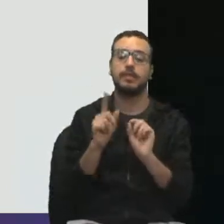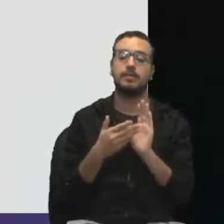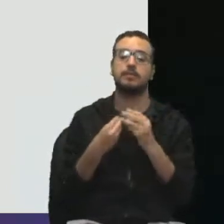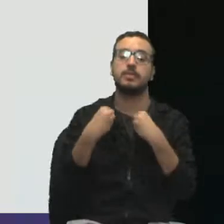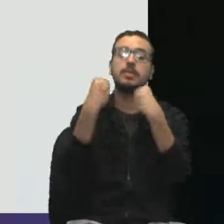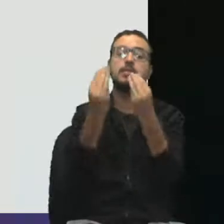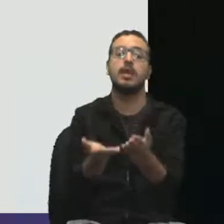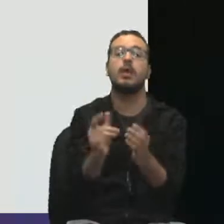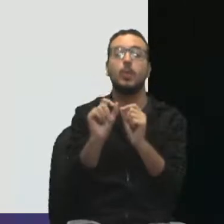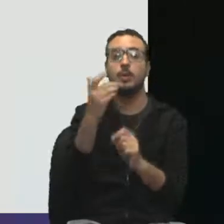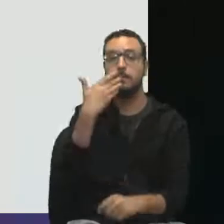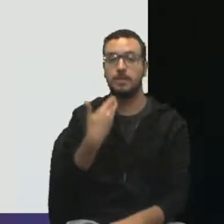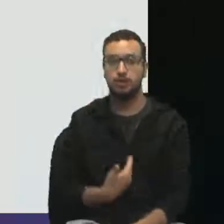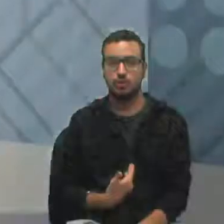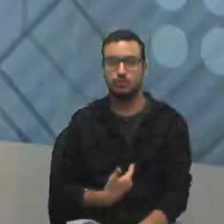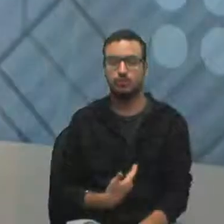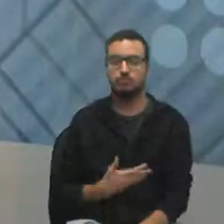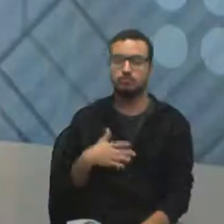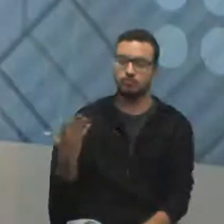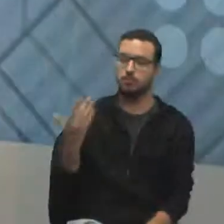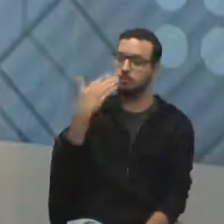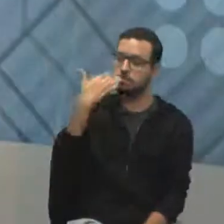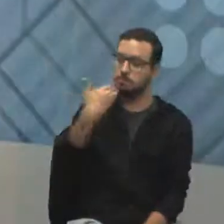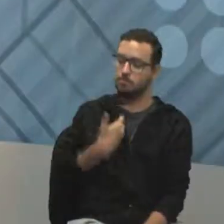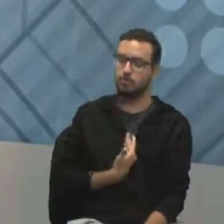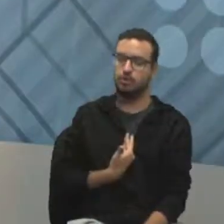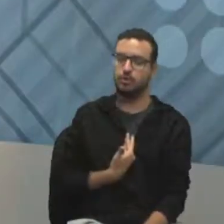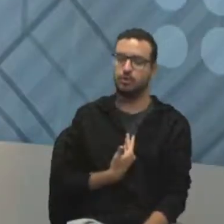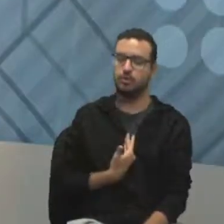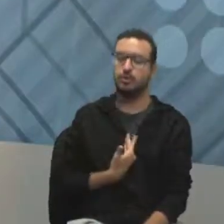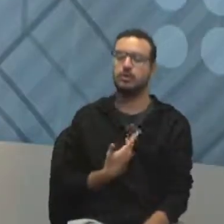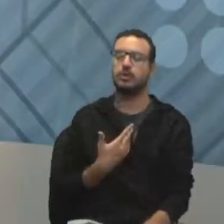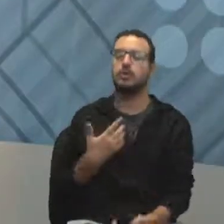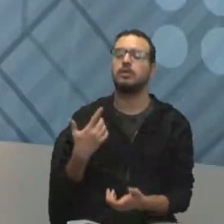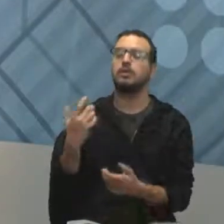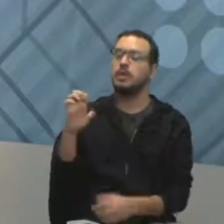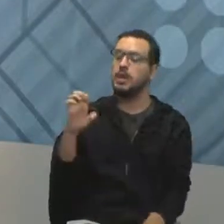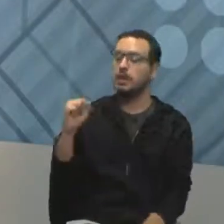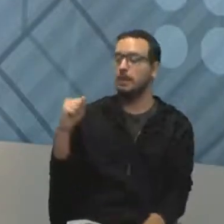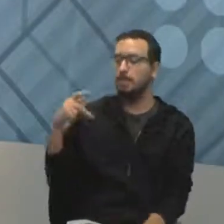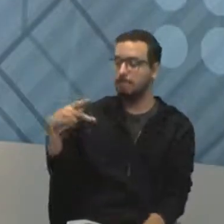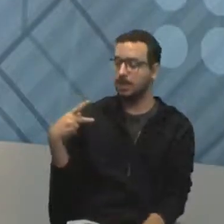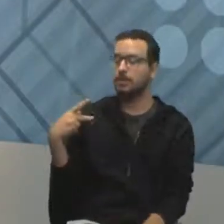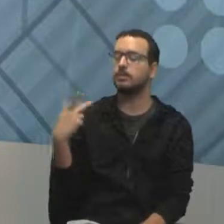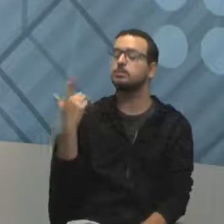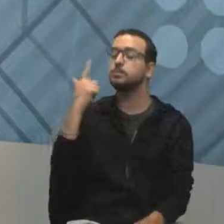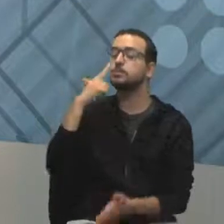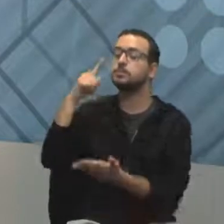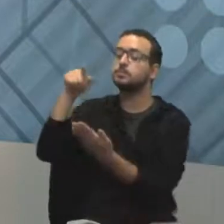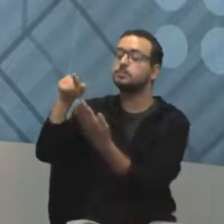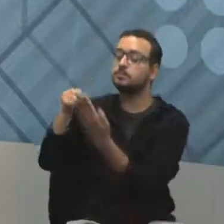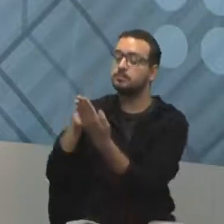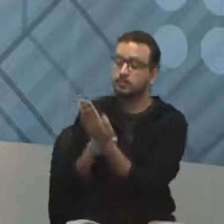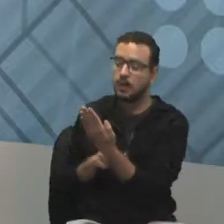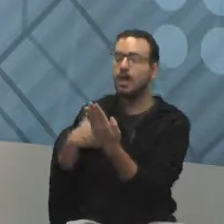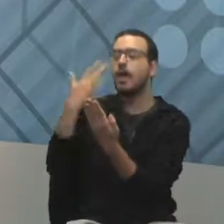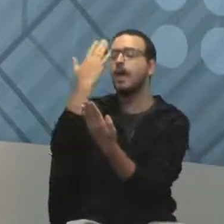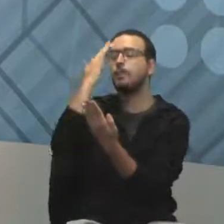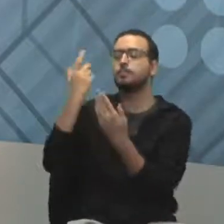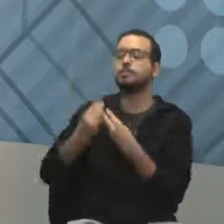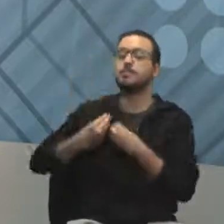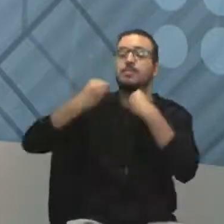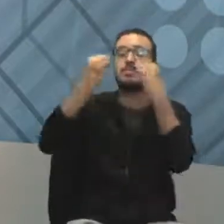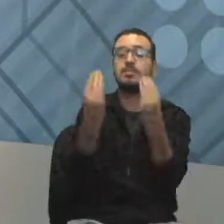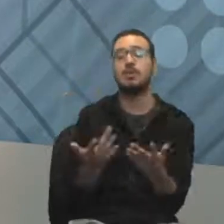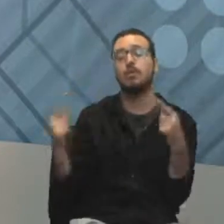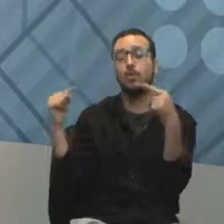solicitado. O que foi solicitado? que está na EAP? Na EAP e no escopo. O escopo tem lá o que tem